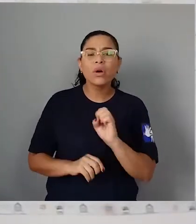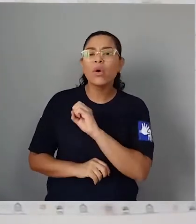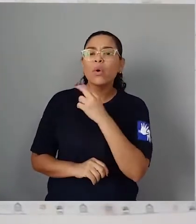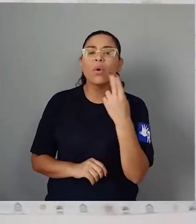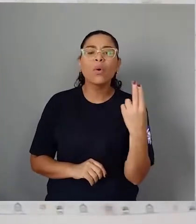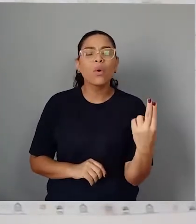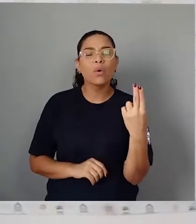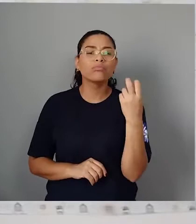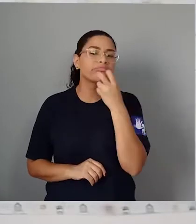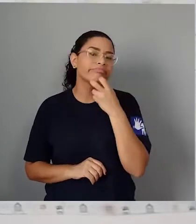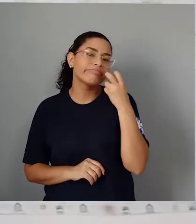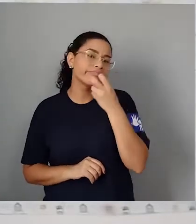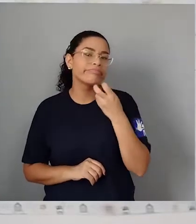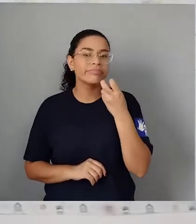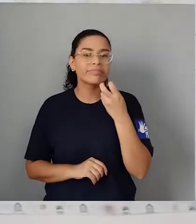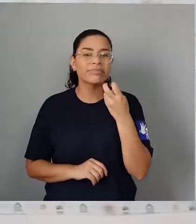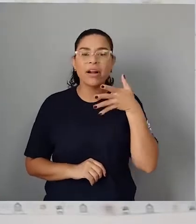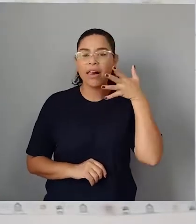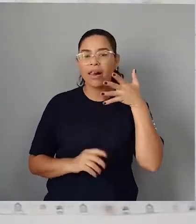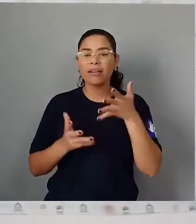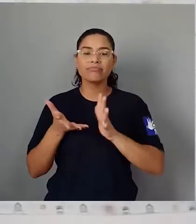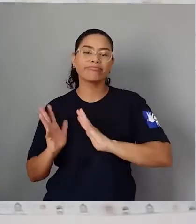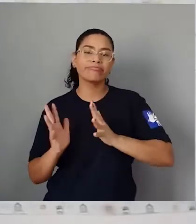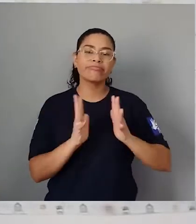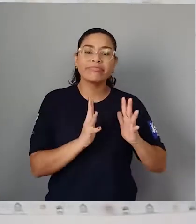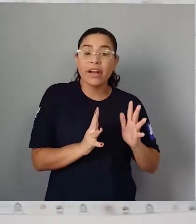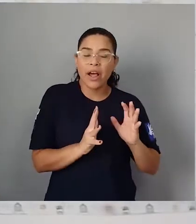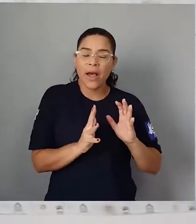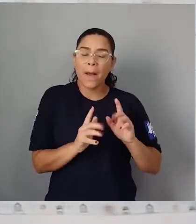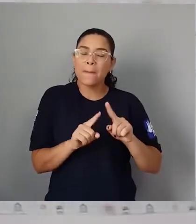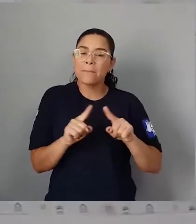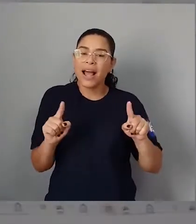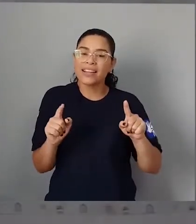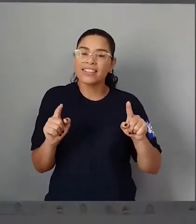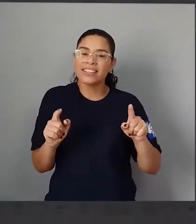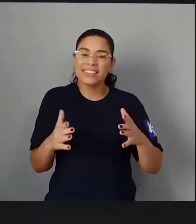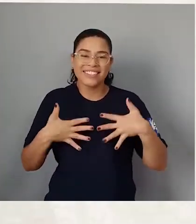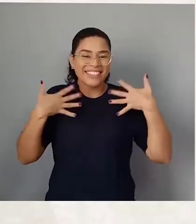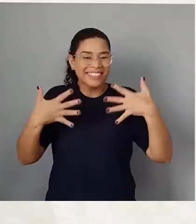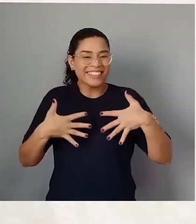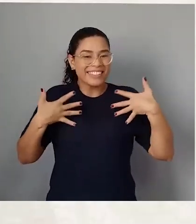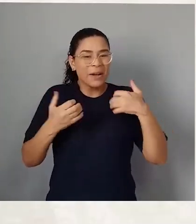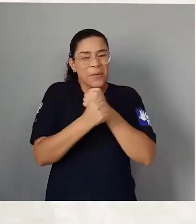fala Mas que se divirtam Um abraço E até o próximo encontro